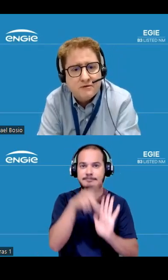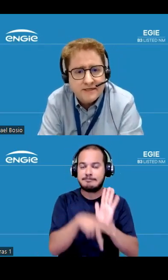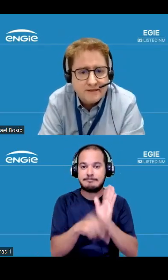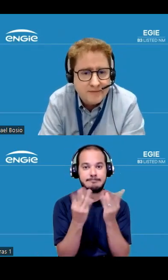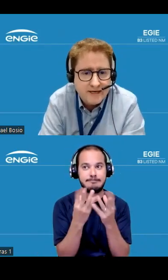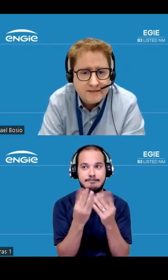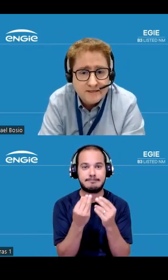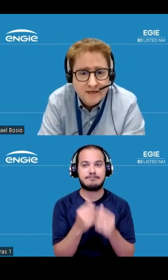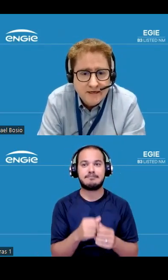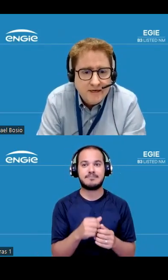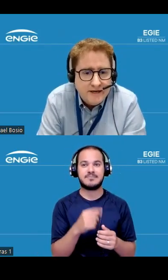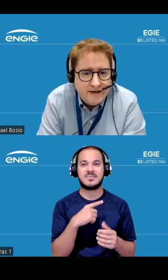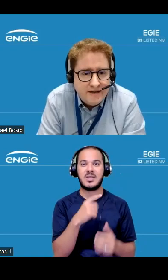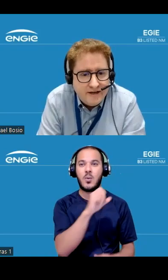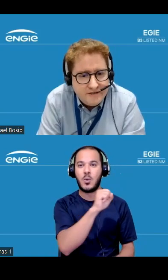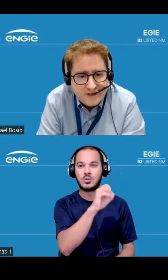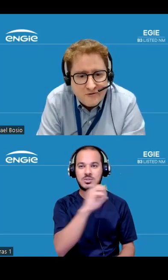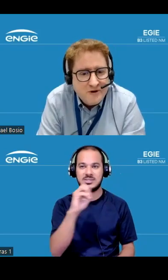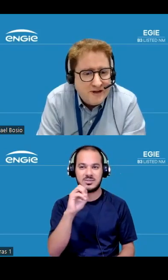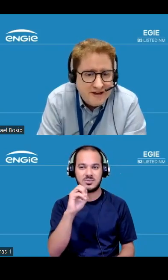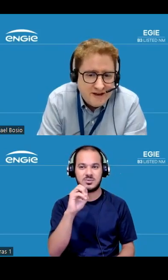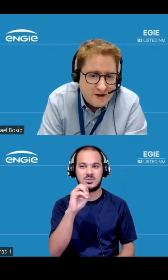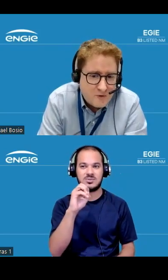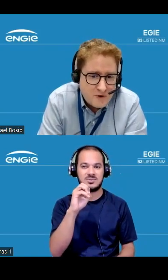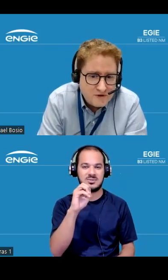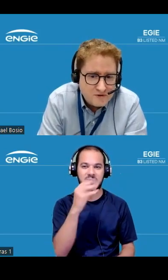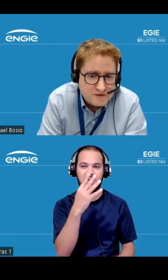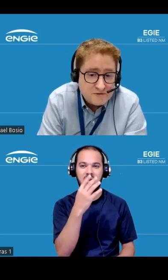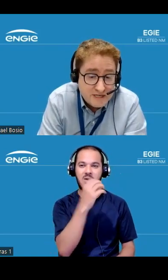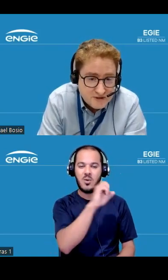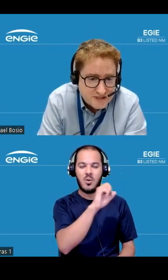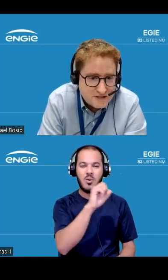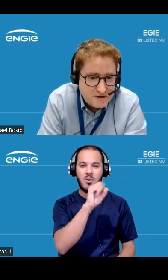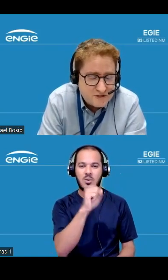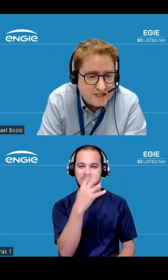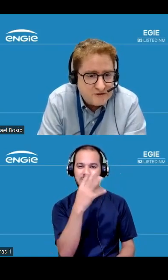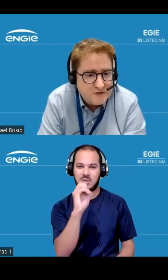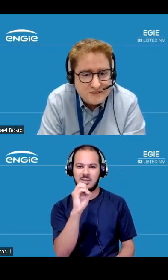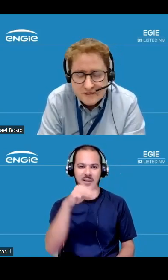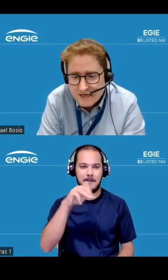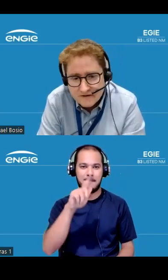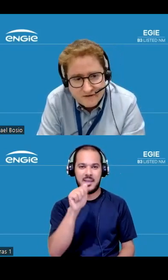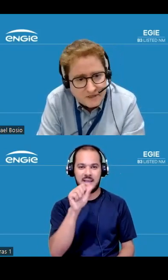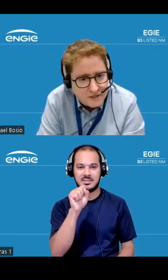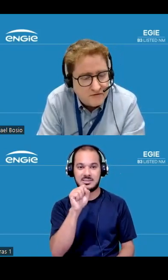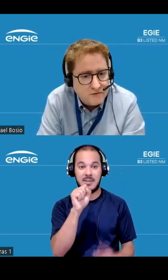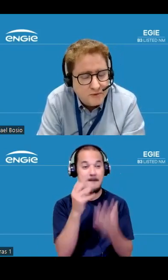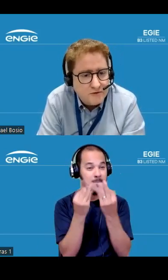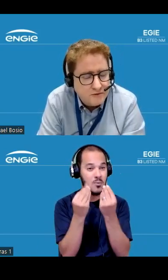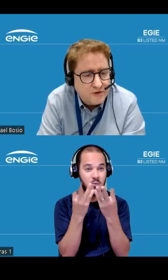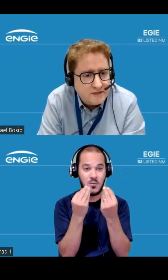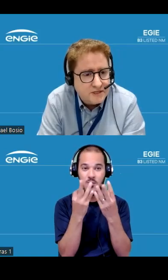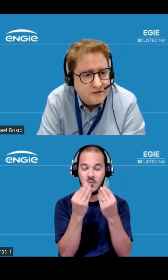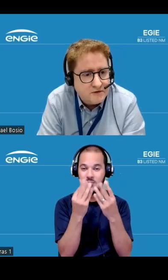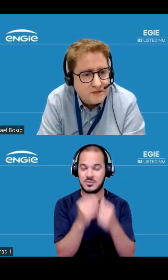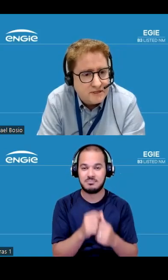840 megas então quando são 188 geradores então cada vez a gente vê um número